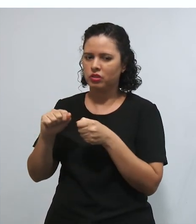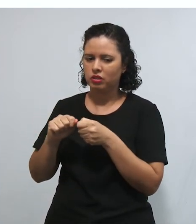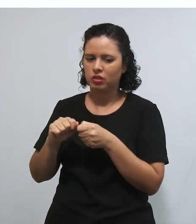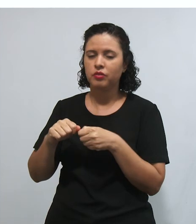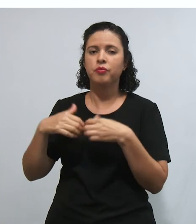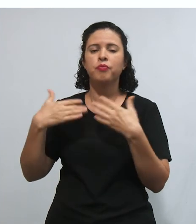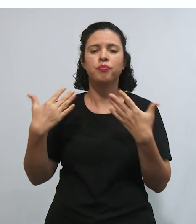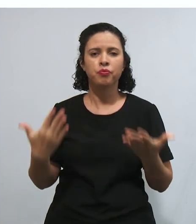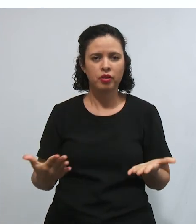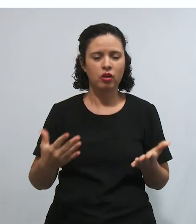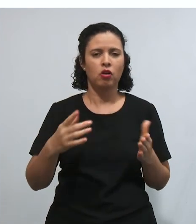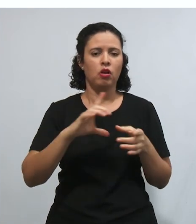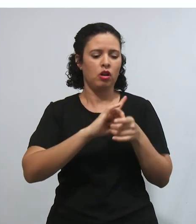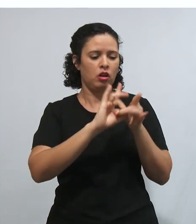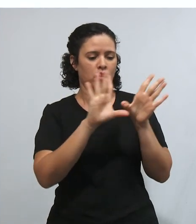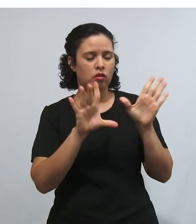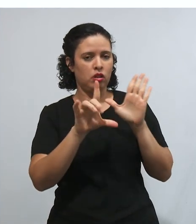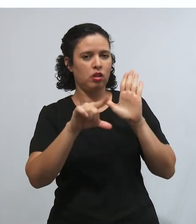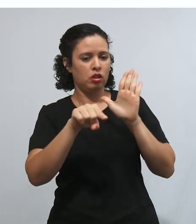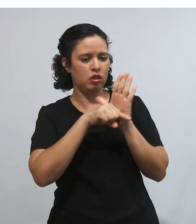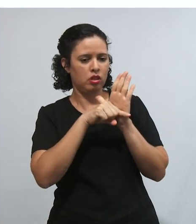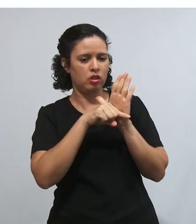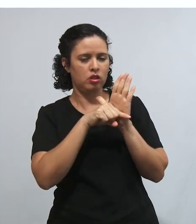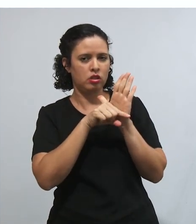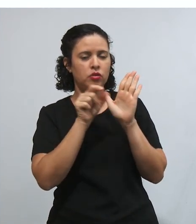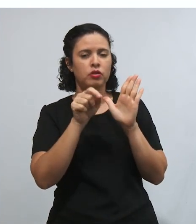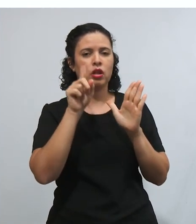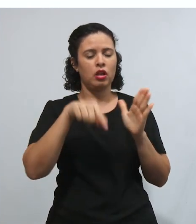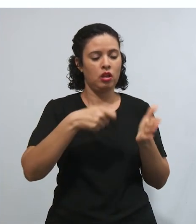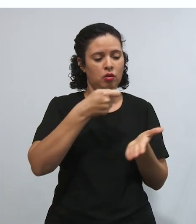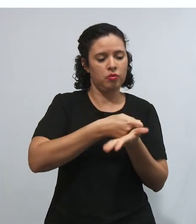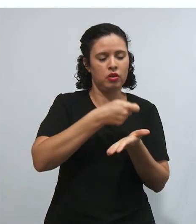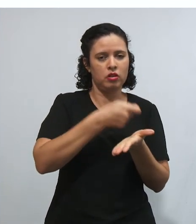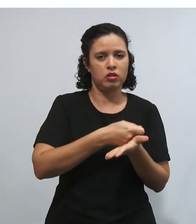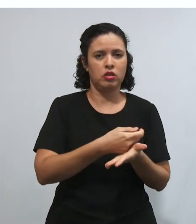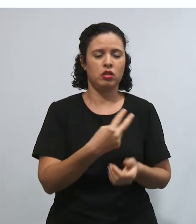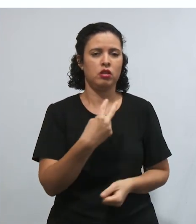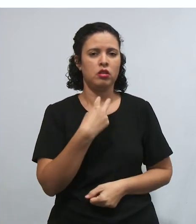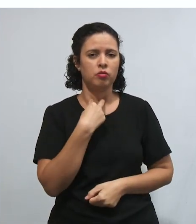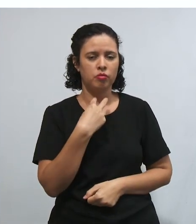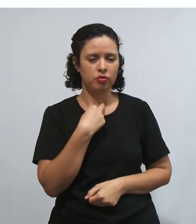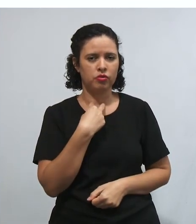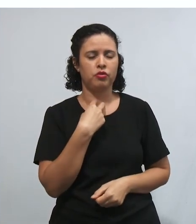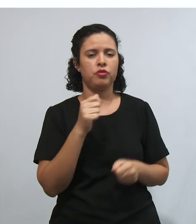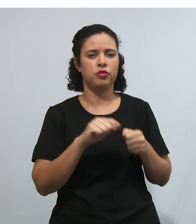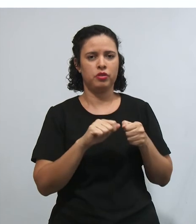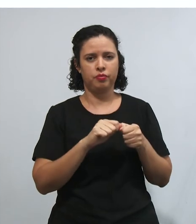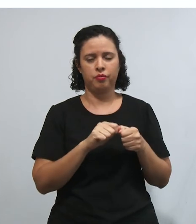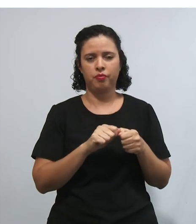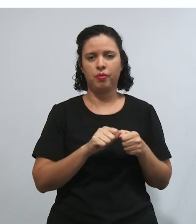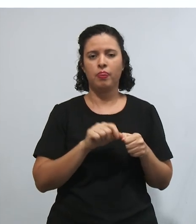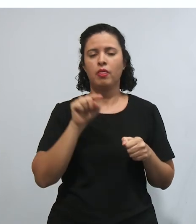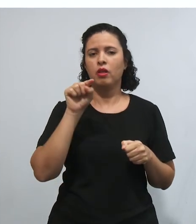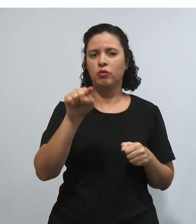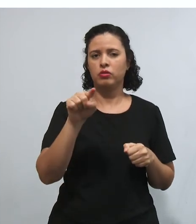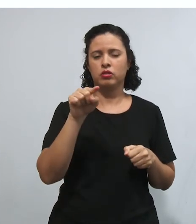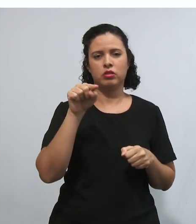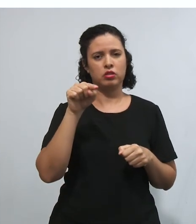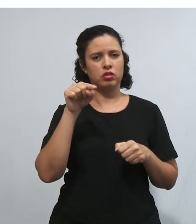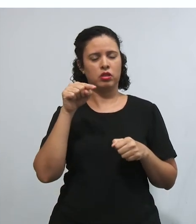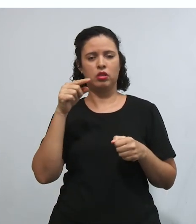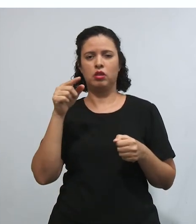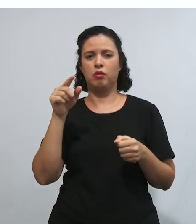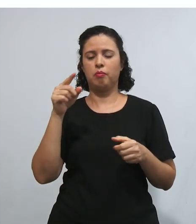liberdade negativa está relacionada com a obrigação de não fazer algo. É onde é proibido que você faça